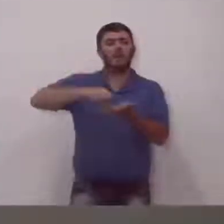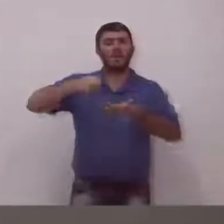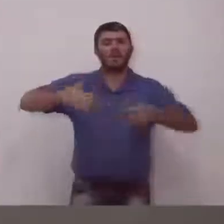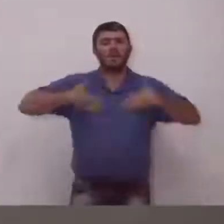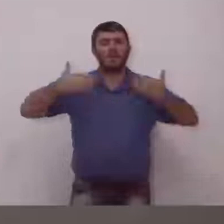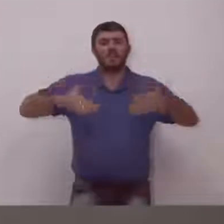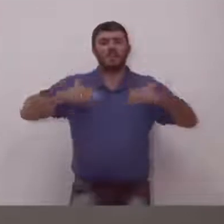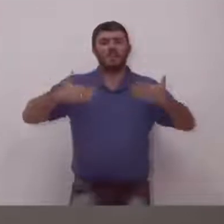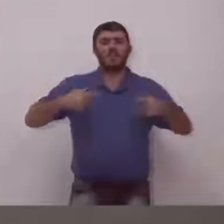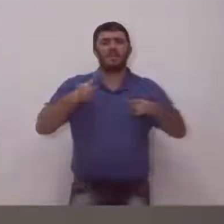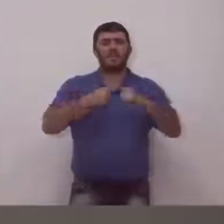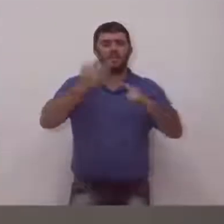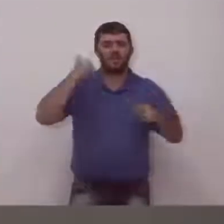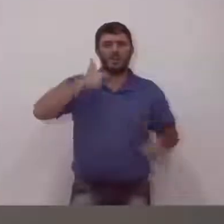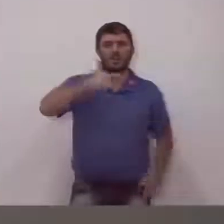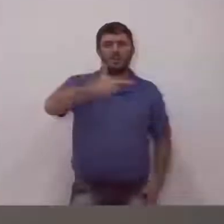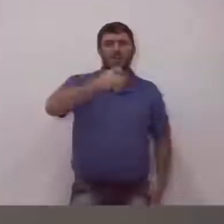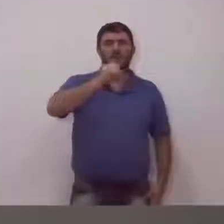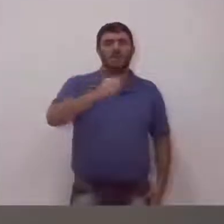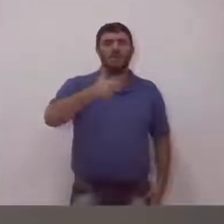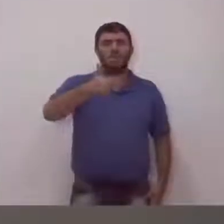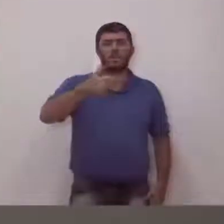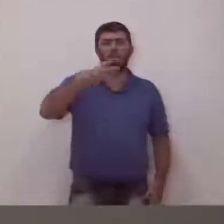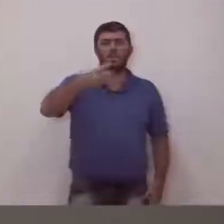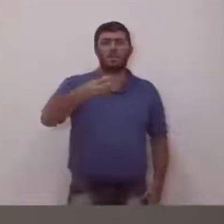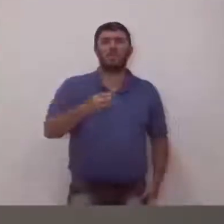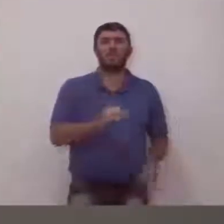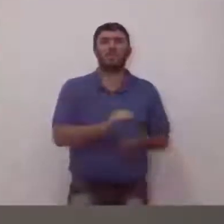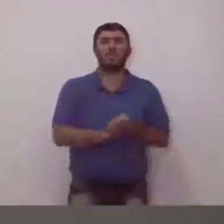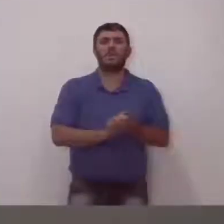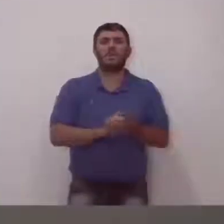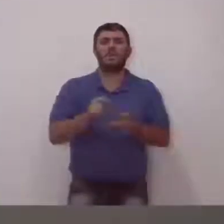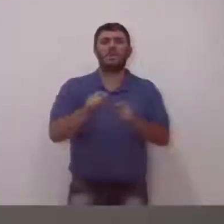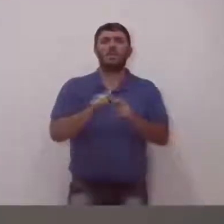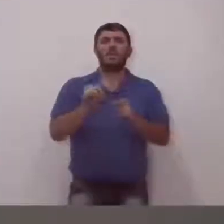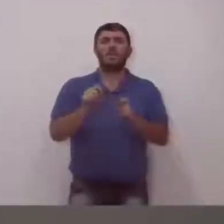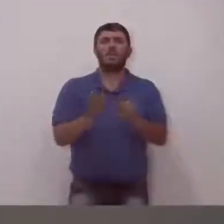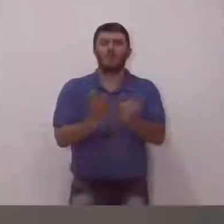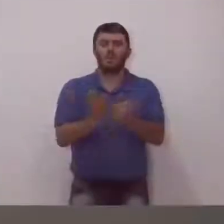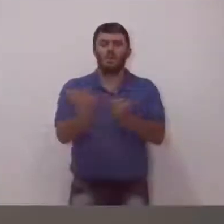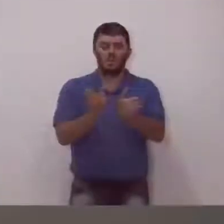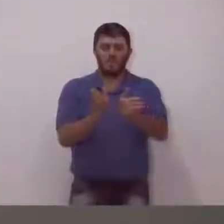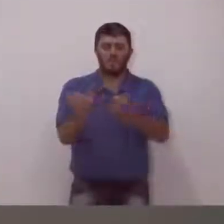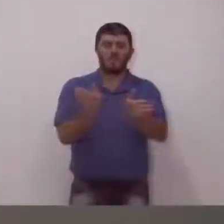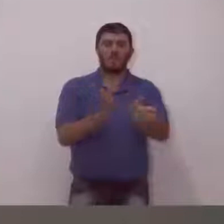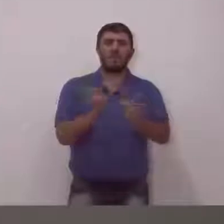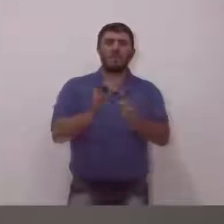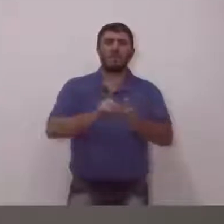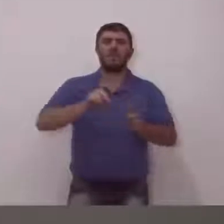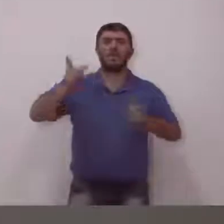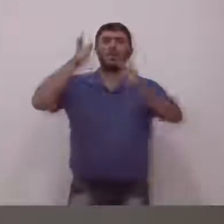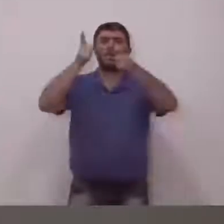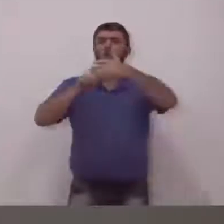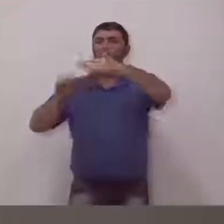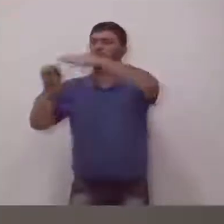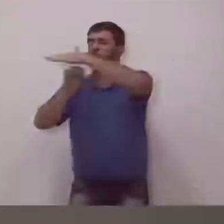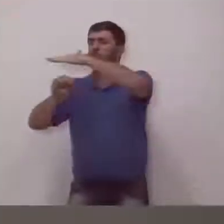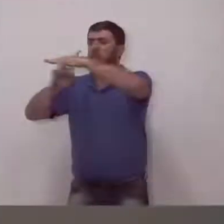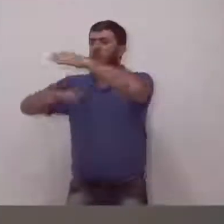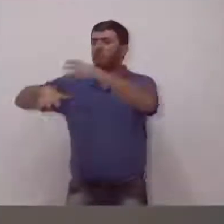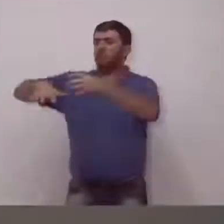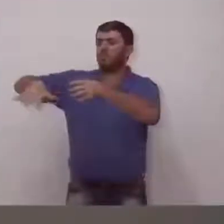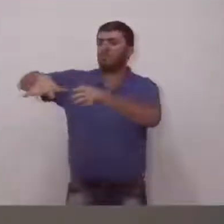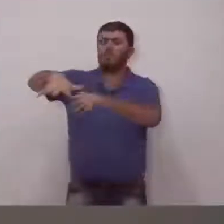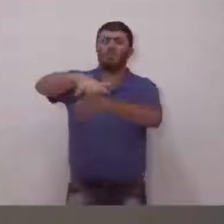eu fiz uma indicação para ter o acesso da segunda entrada do Distrito Industrial. Nós tivemos uma reunião, logo quando eu entrei,